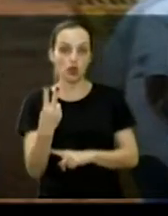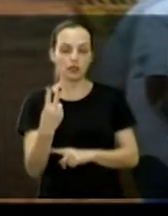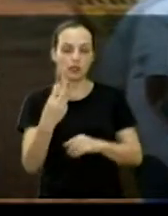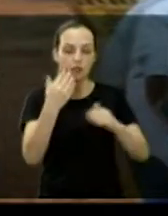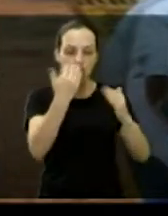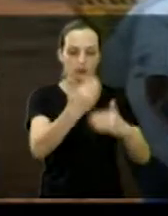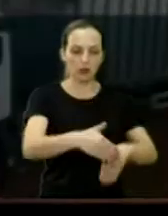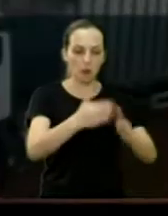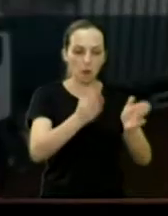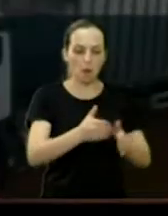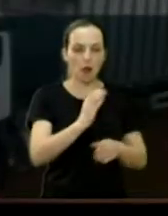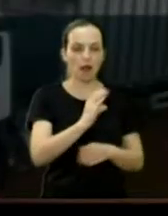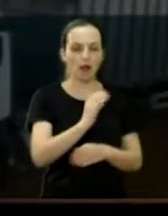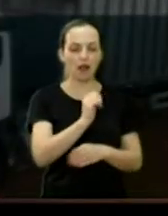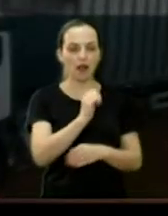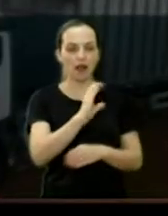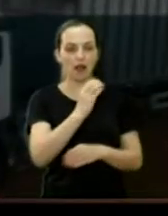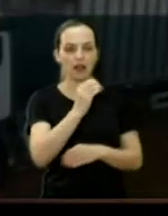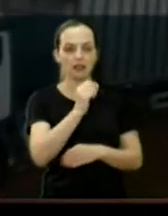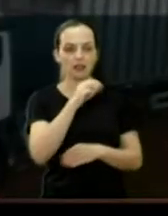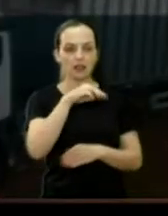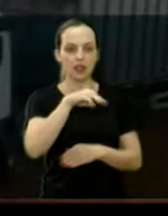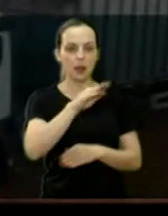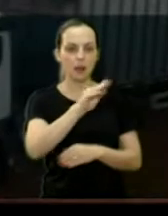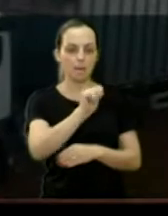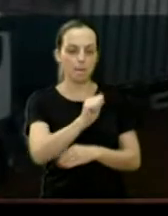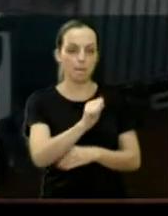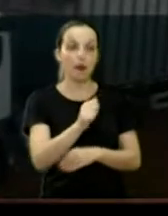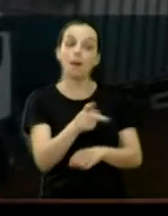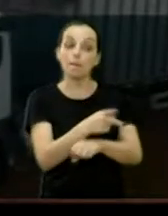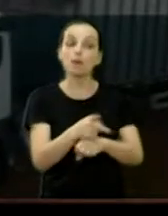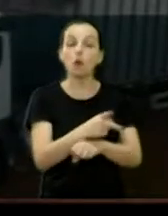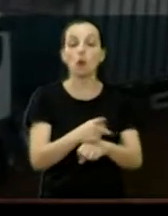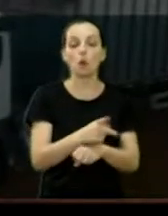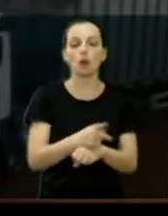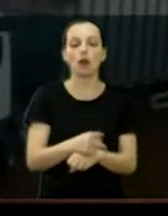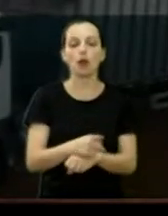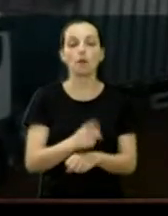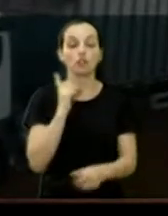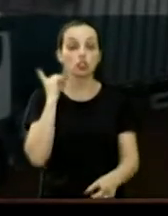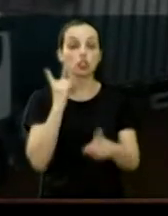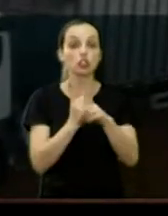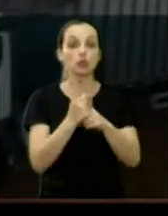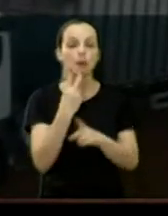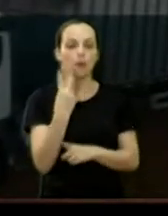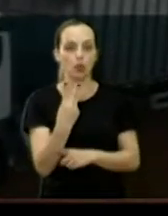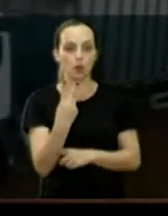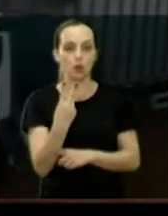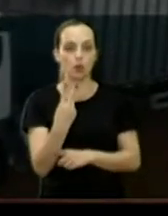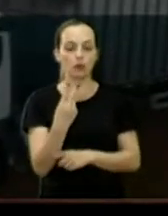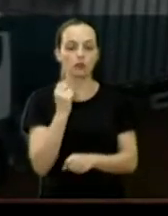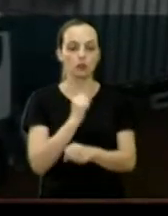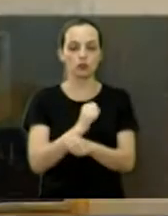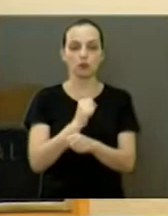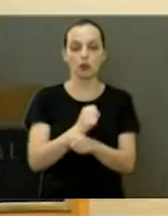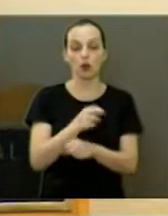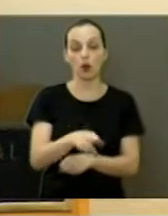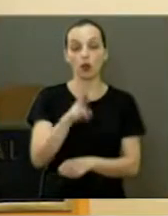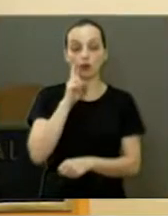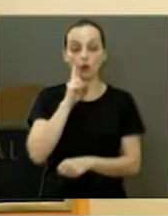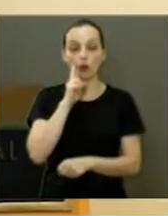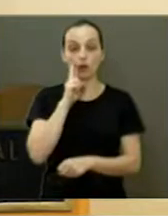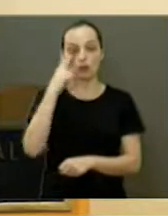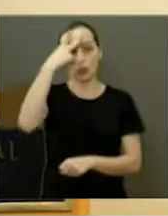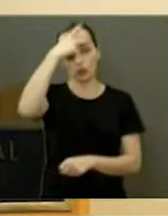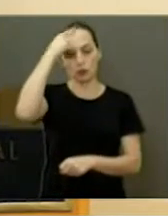selo verde ganhou, procurando tal, já descobrimos duas lá. Estou esperando a resposta do seu presidente, do